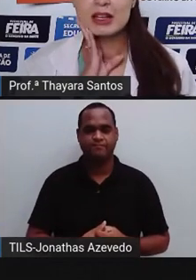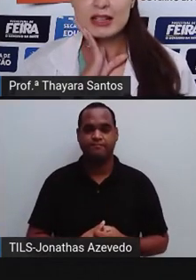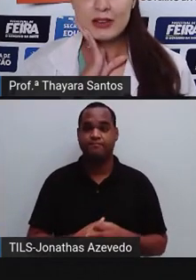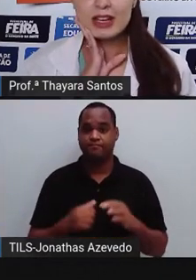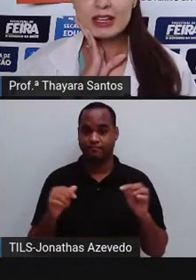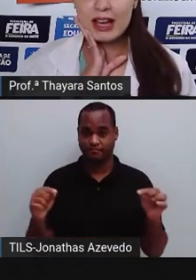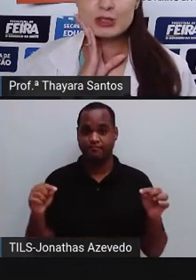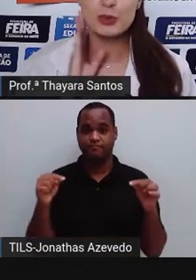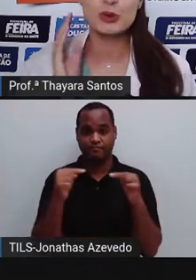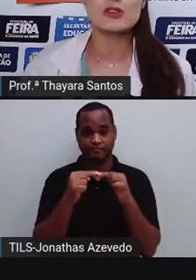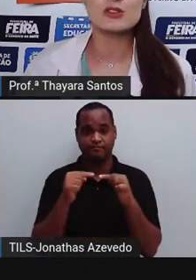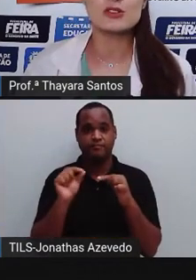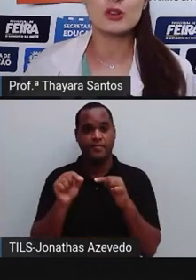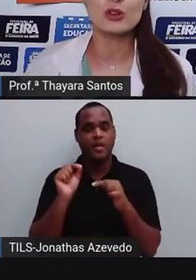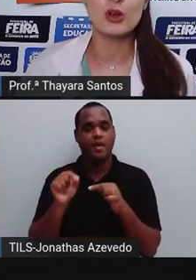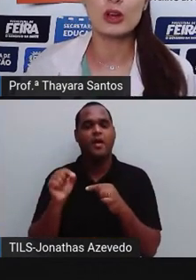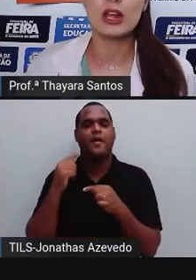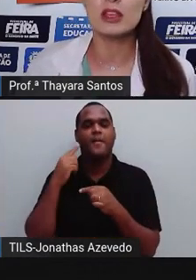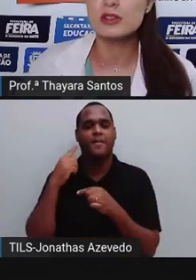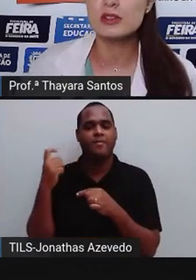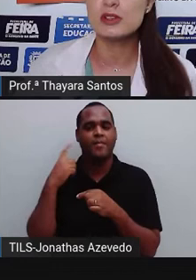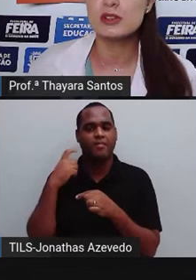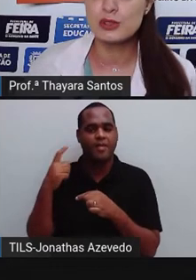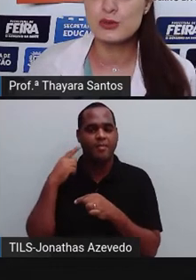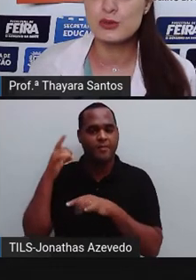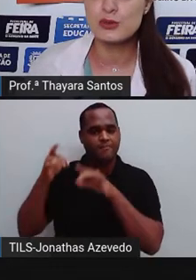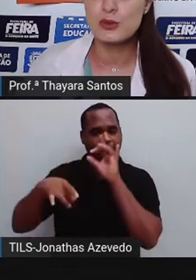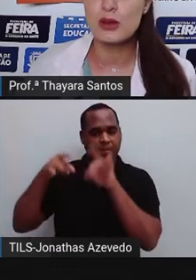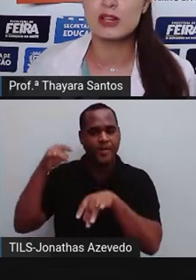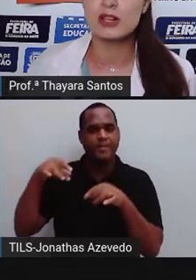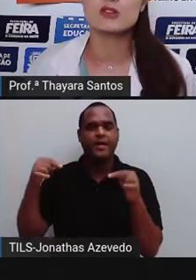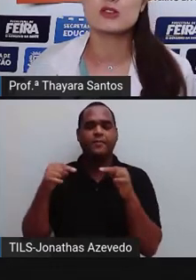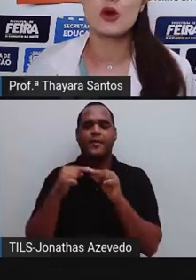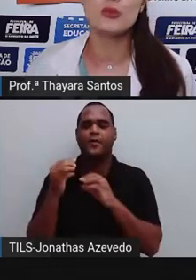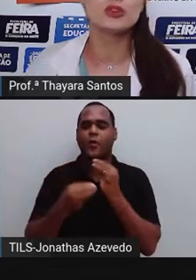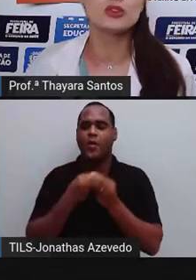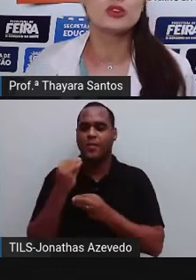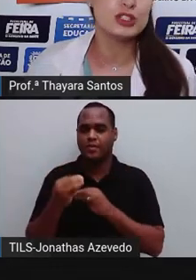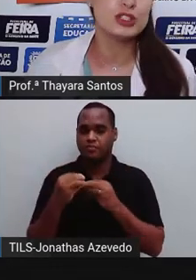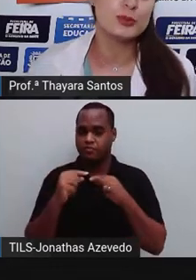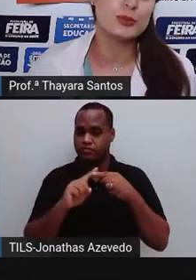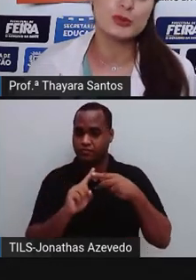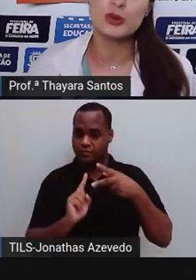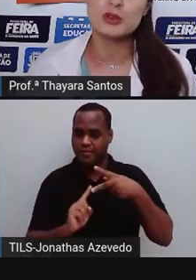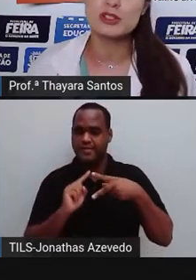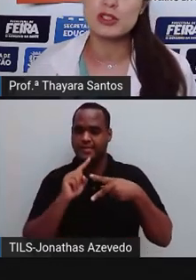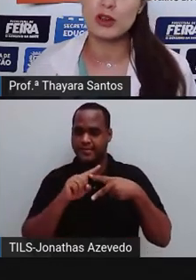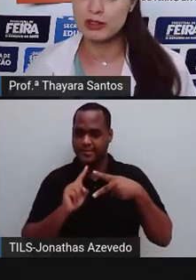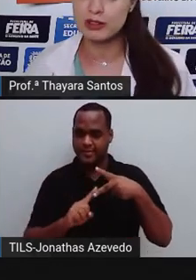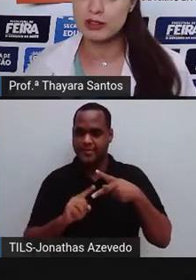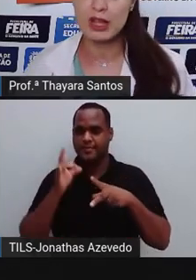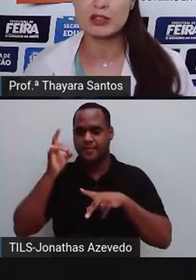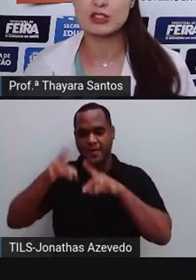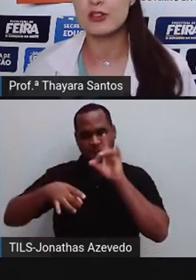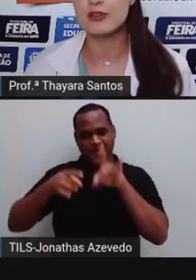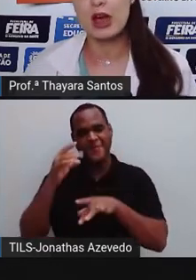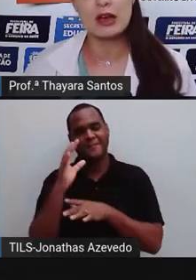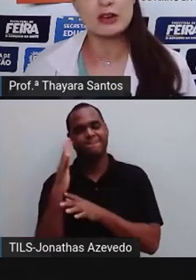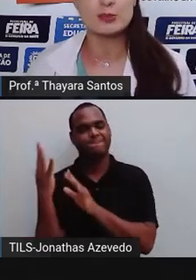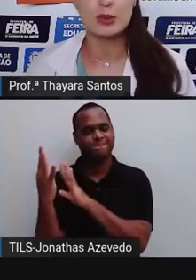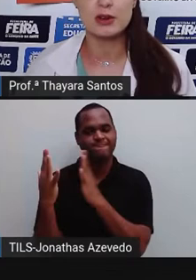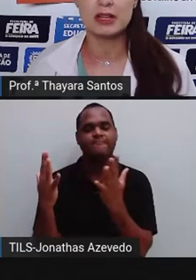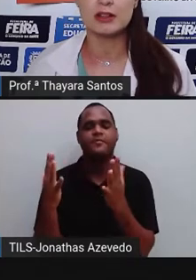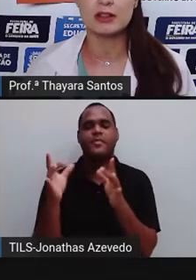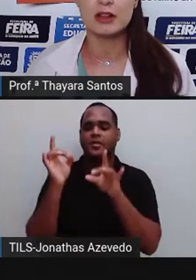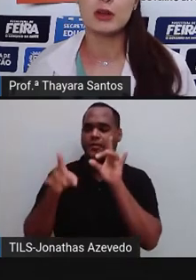Na verdade, poluição sonora e poluição visual são classificadas como dois tipos de poluição ambiental. A gente tem vários